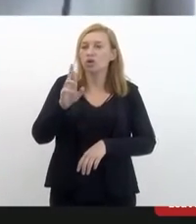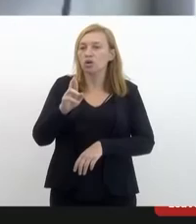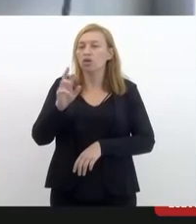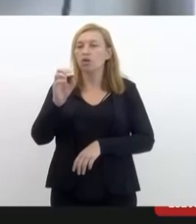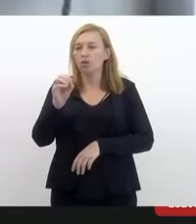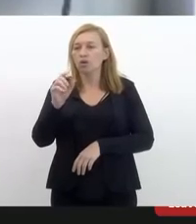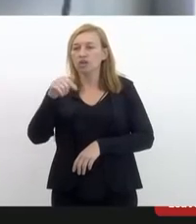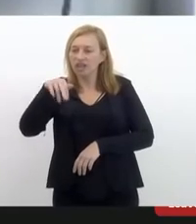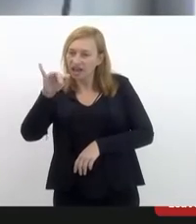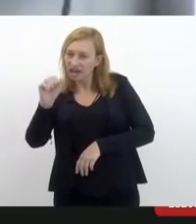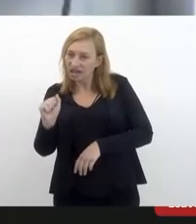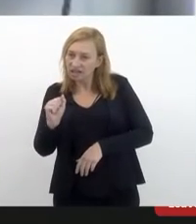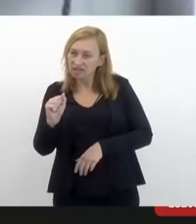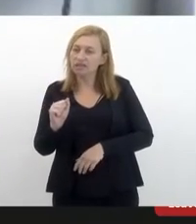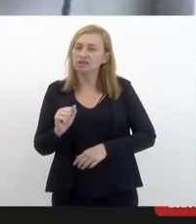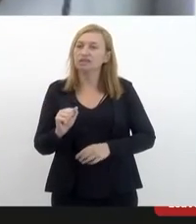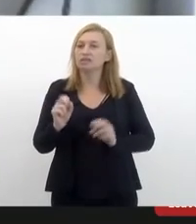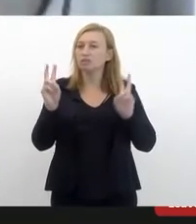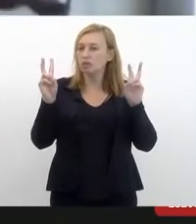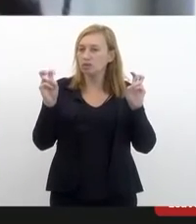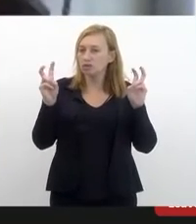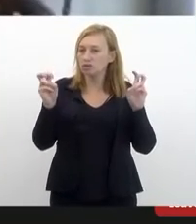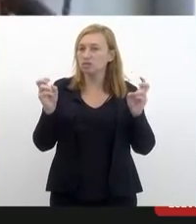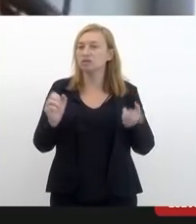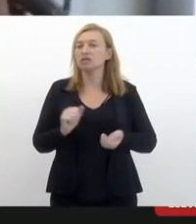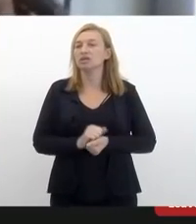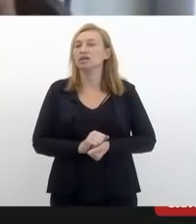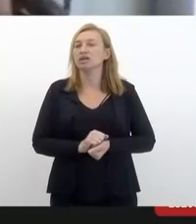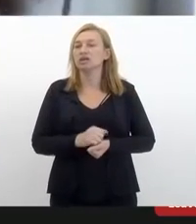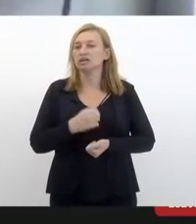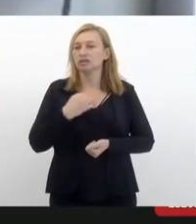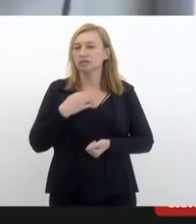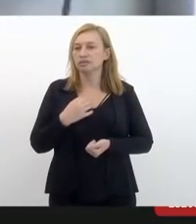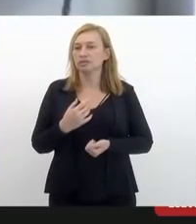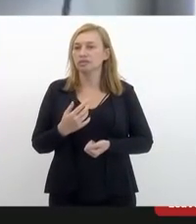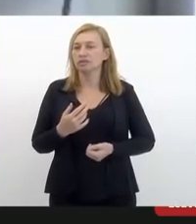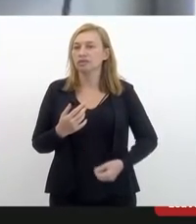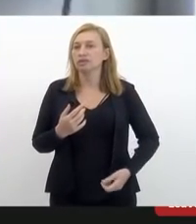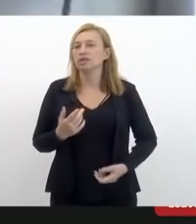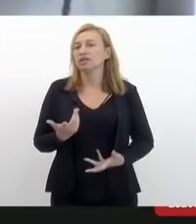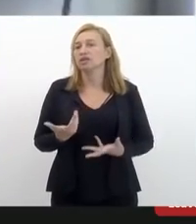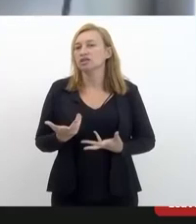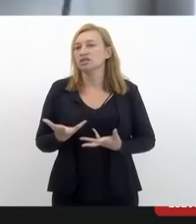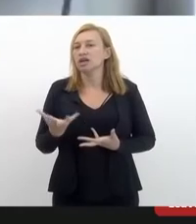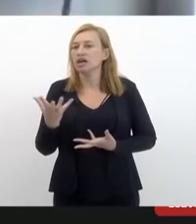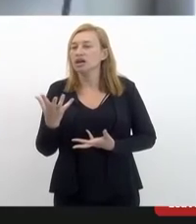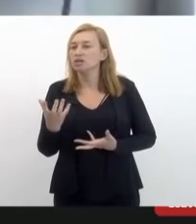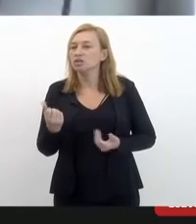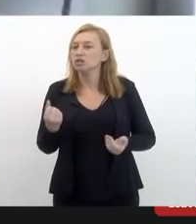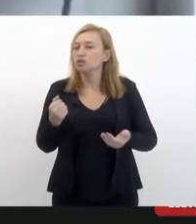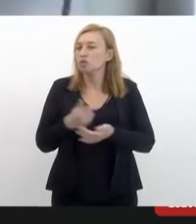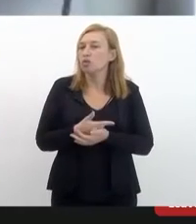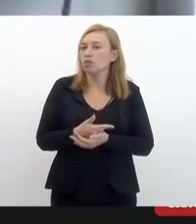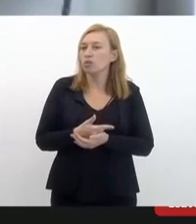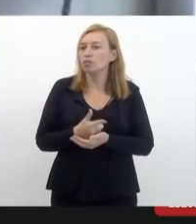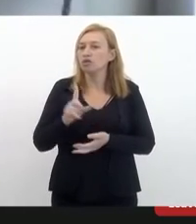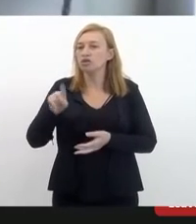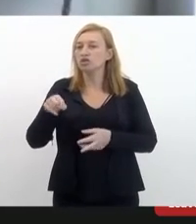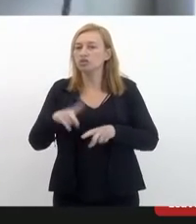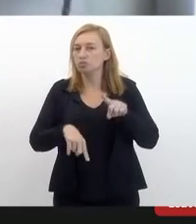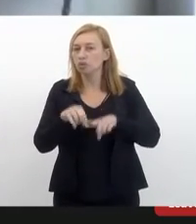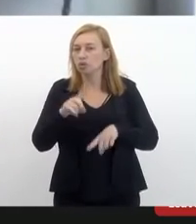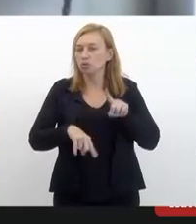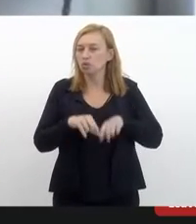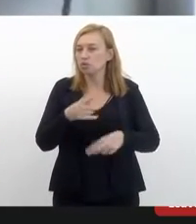paraleloas, na questão de aquisição de carro, na questão de outros benefícios